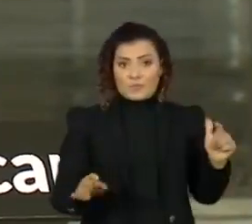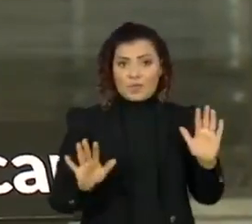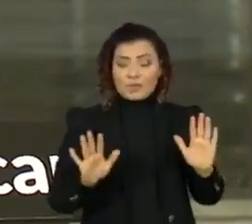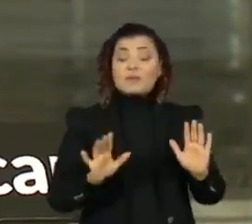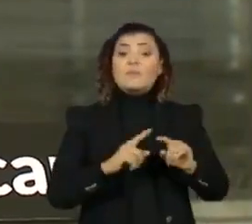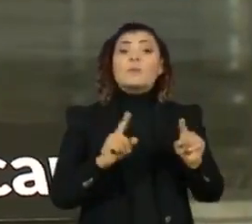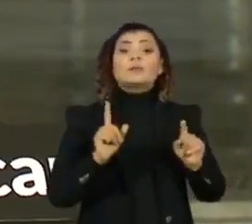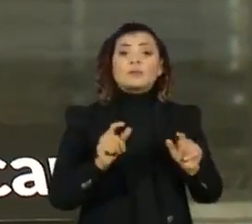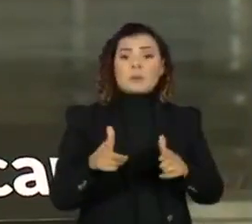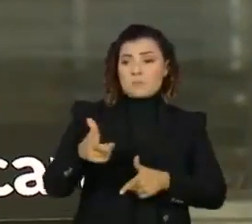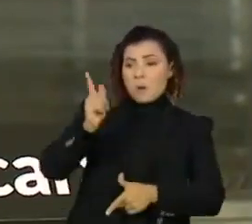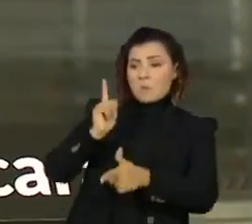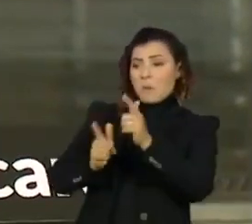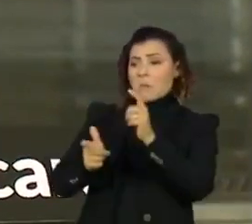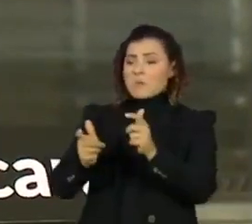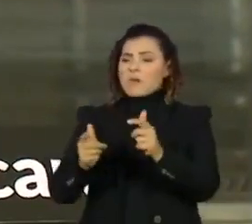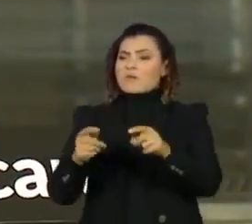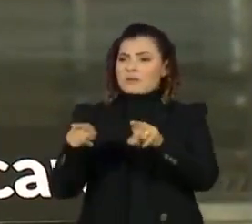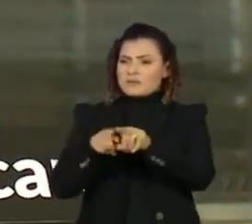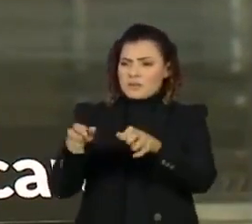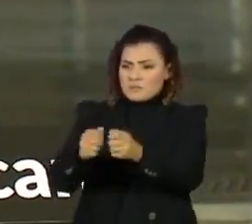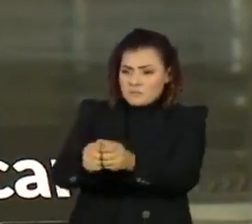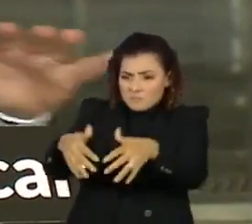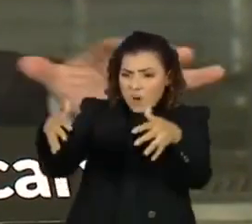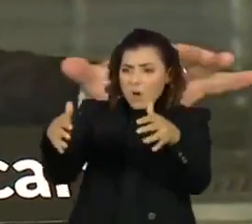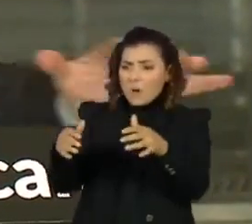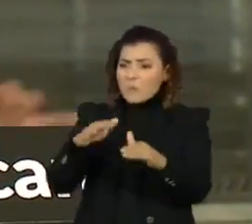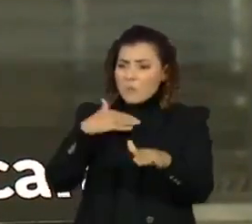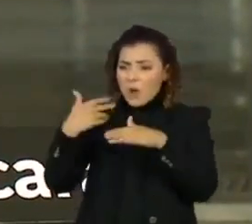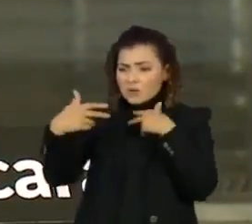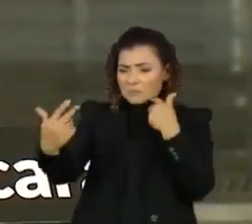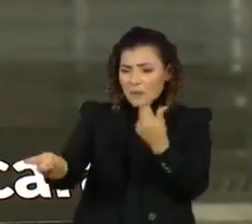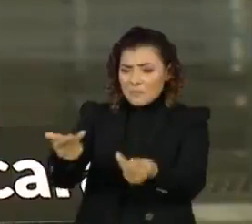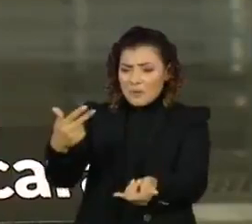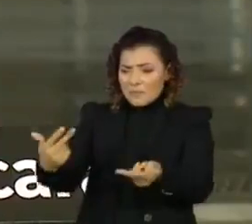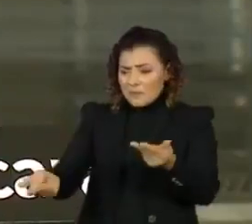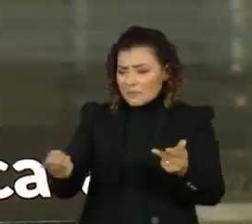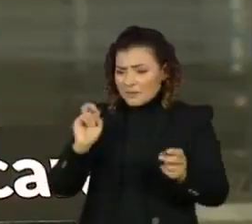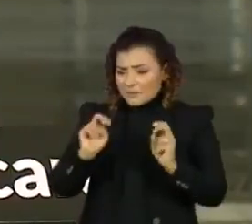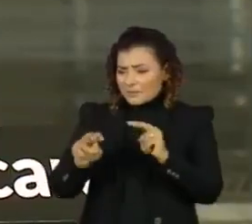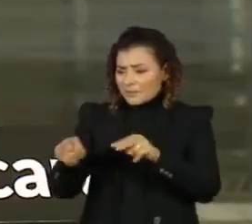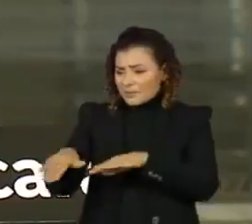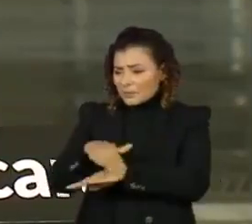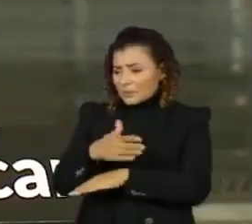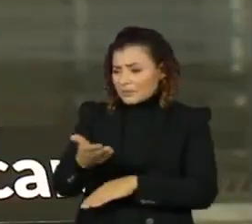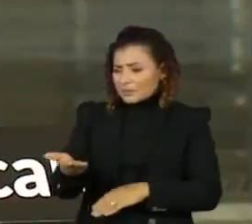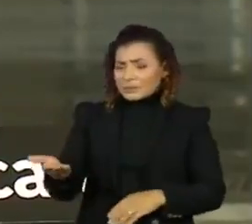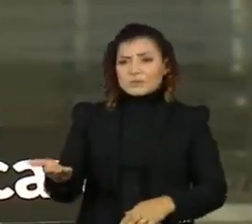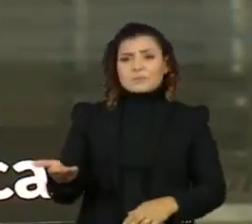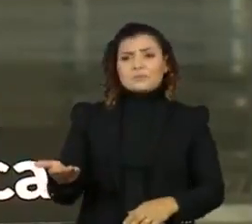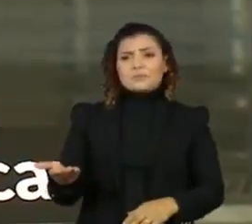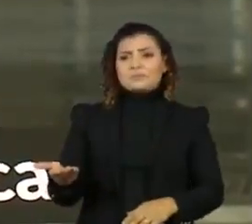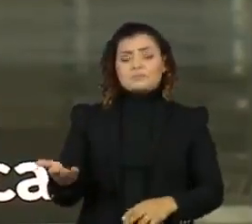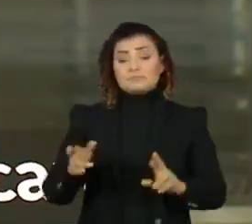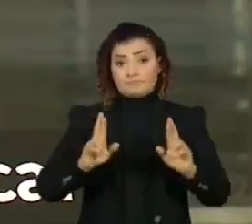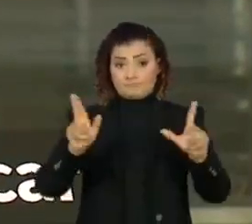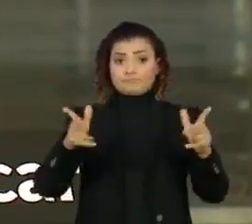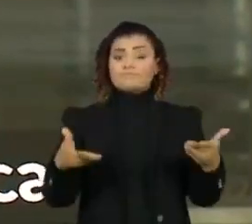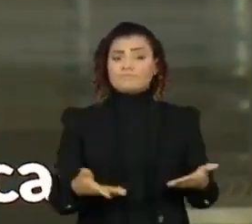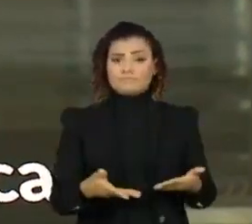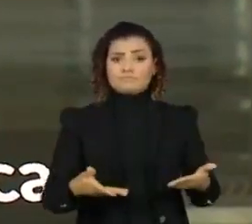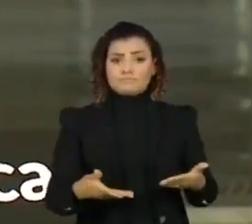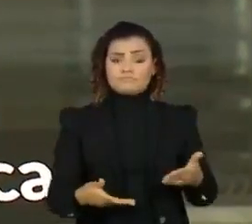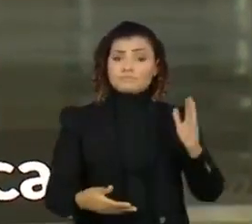tiros, bombas, mortos espalhados pelas ruas, nós temos